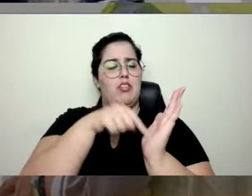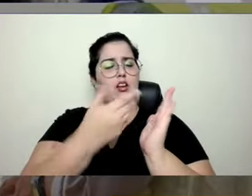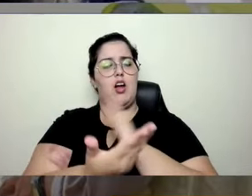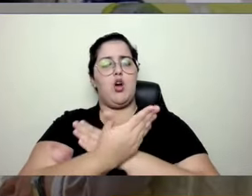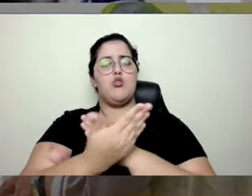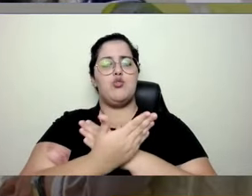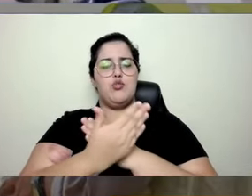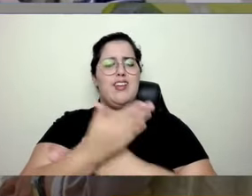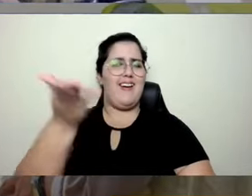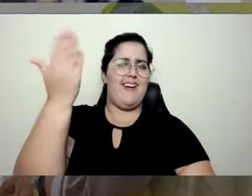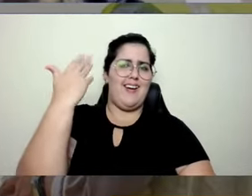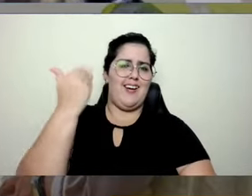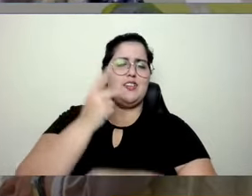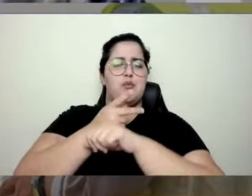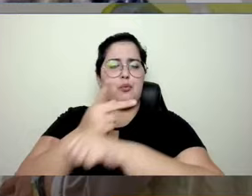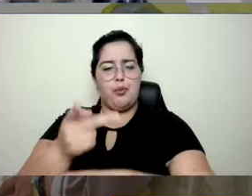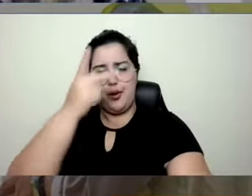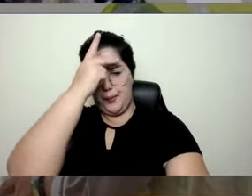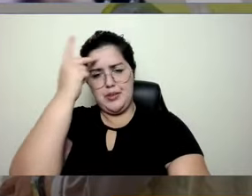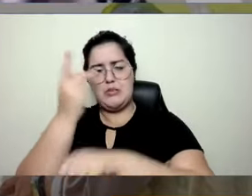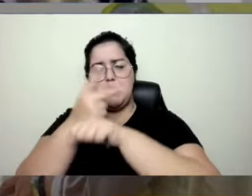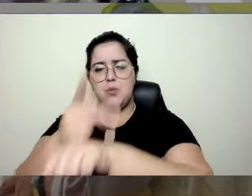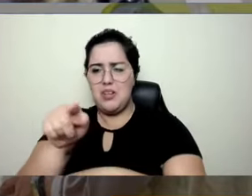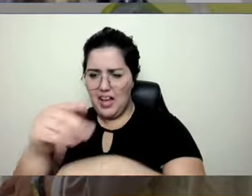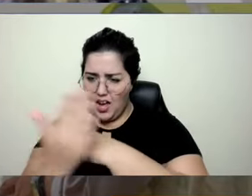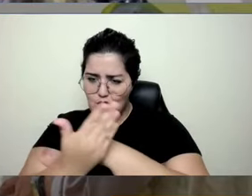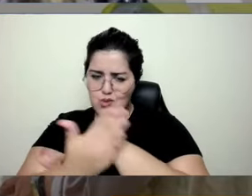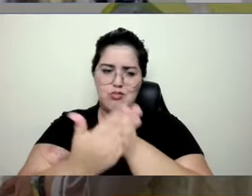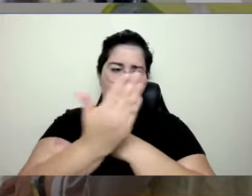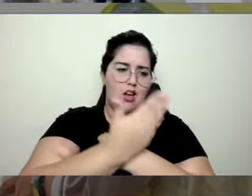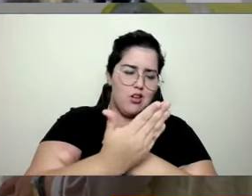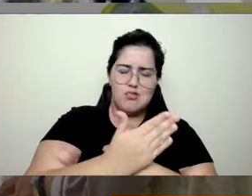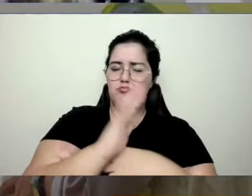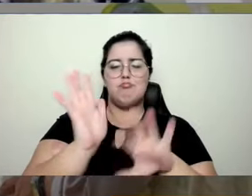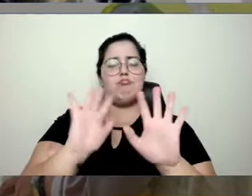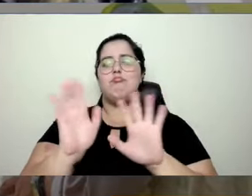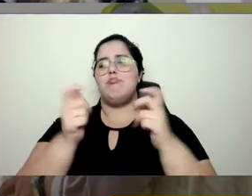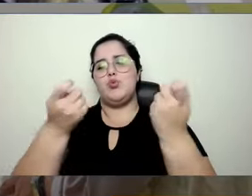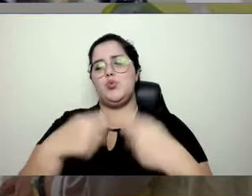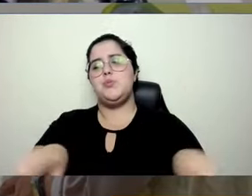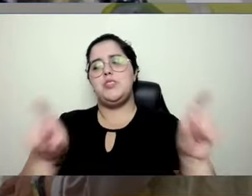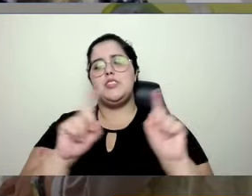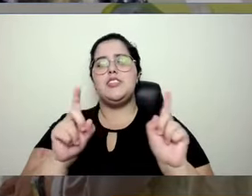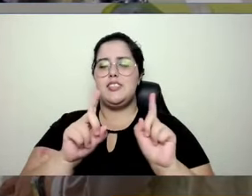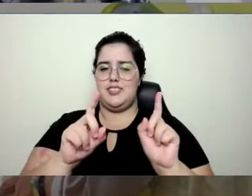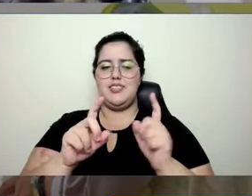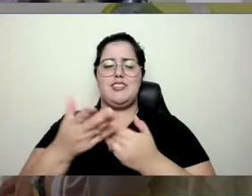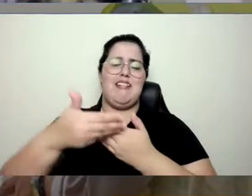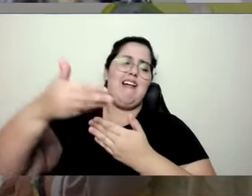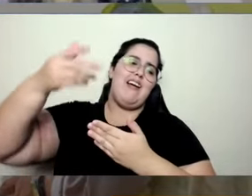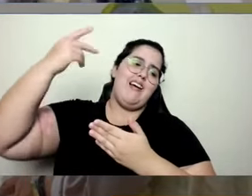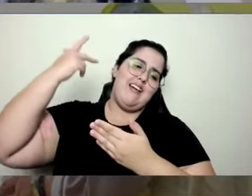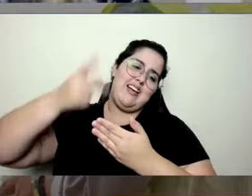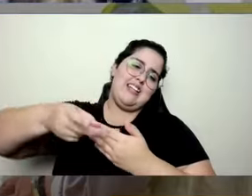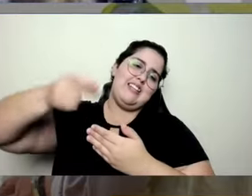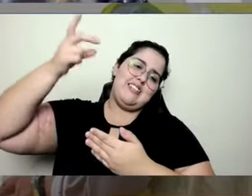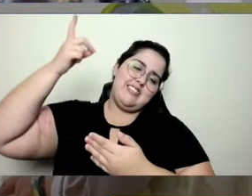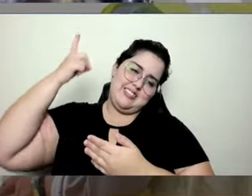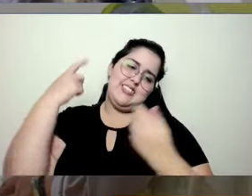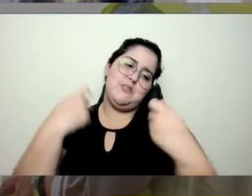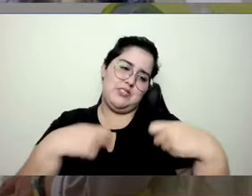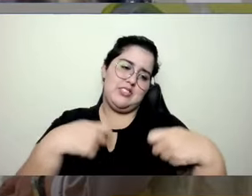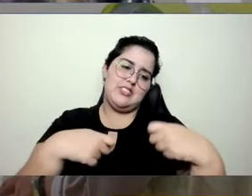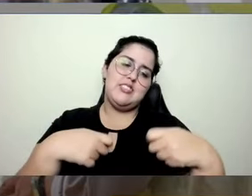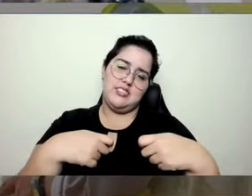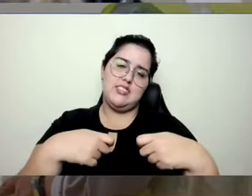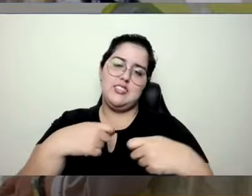perguntar para alguém, antes a gente, Anderson, lá vamos de novo, para a galera das outras épocas, a gente